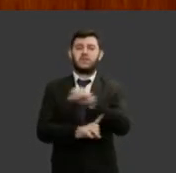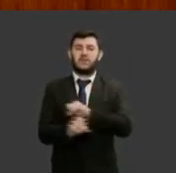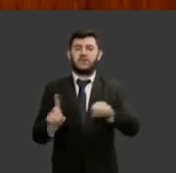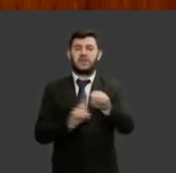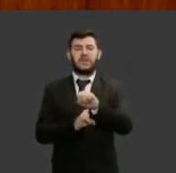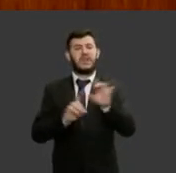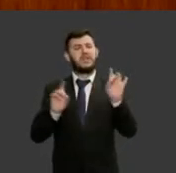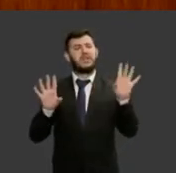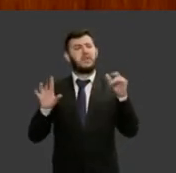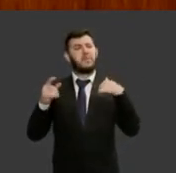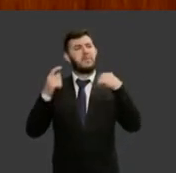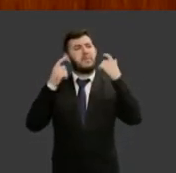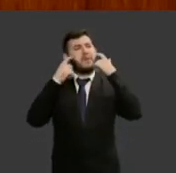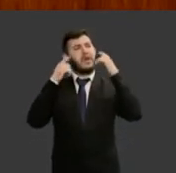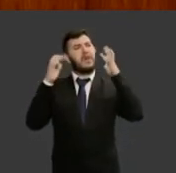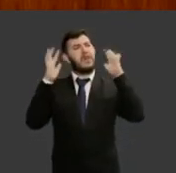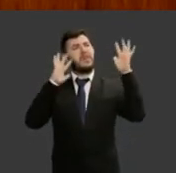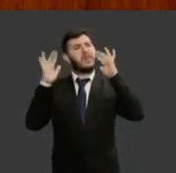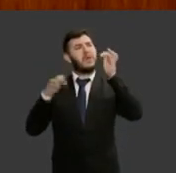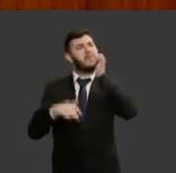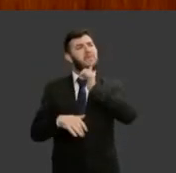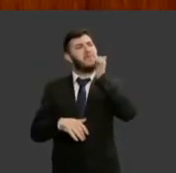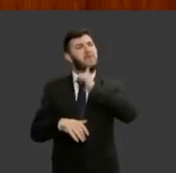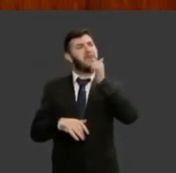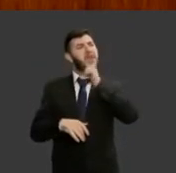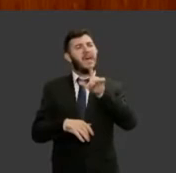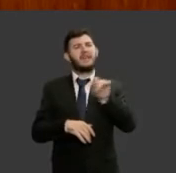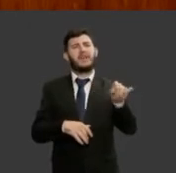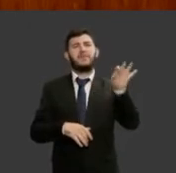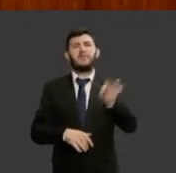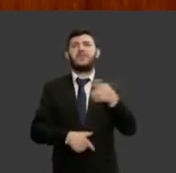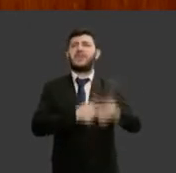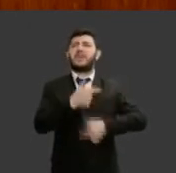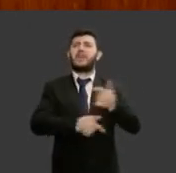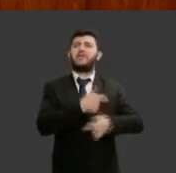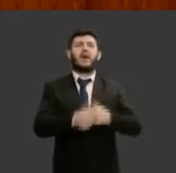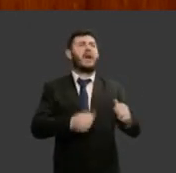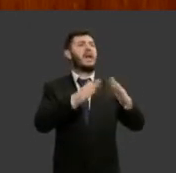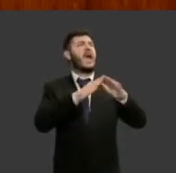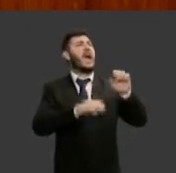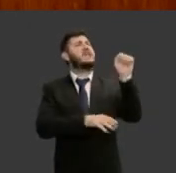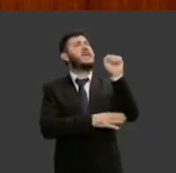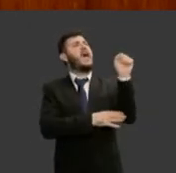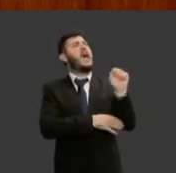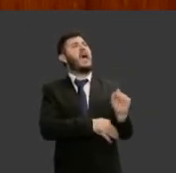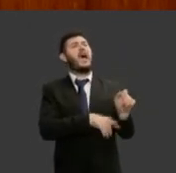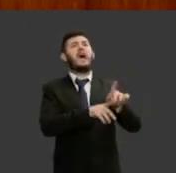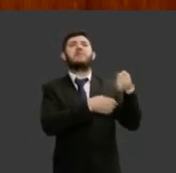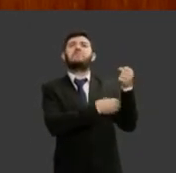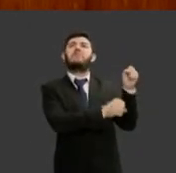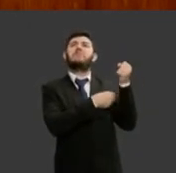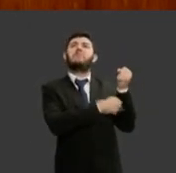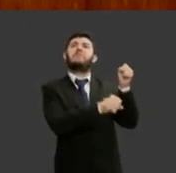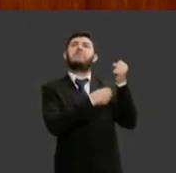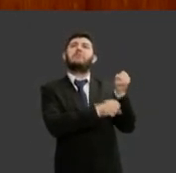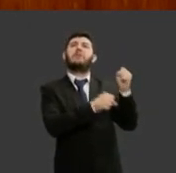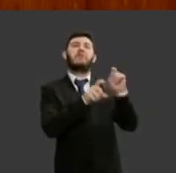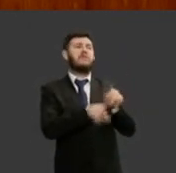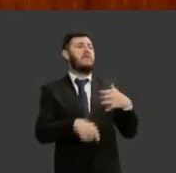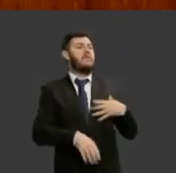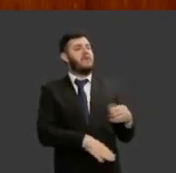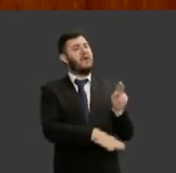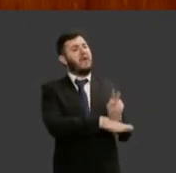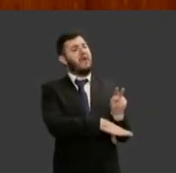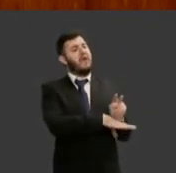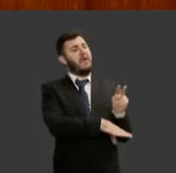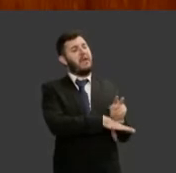era a total dedicação às tarefas domésticas e à criação da prole então pelo